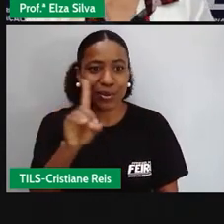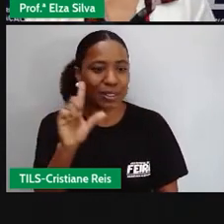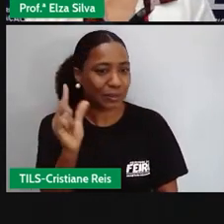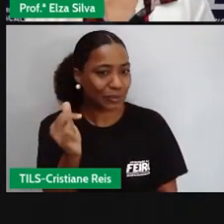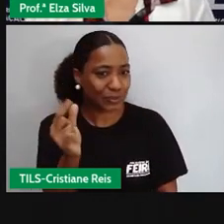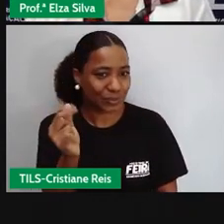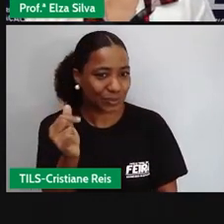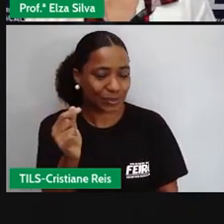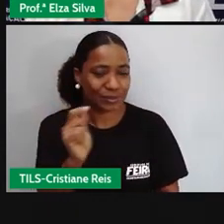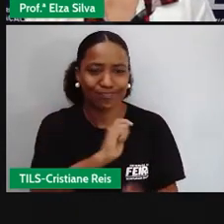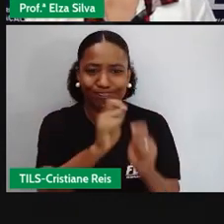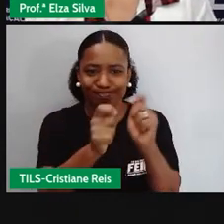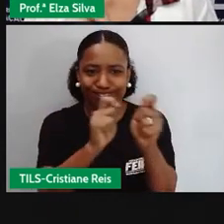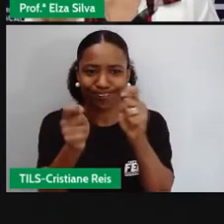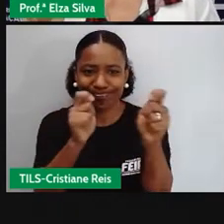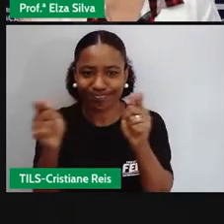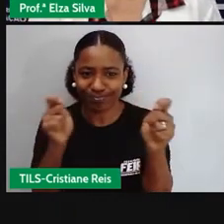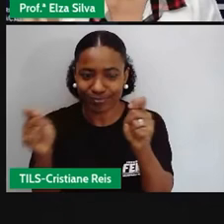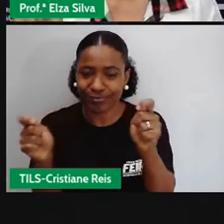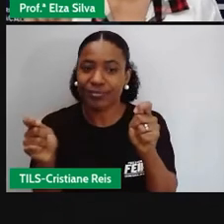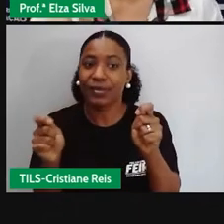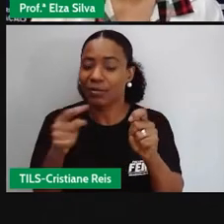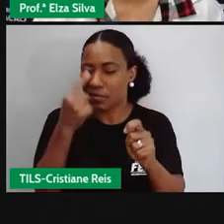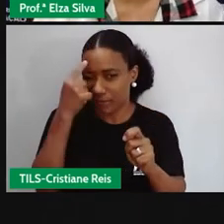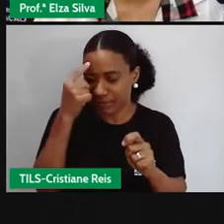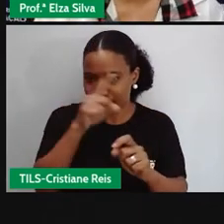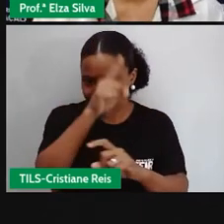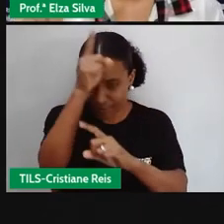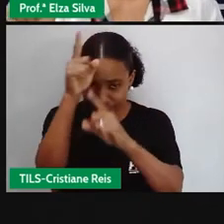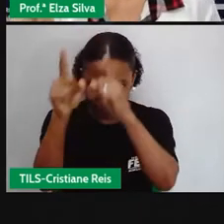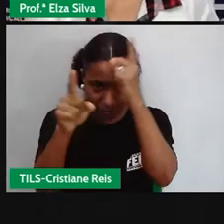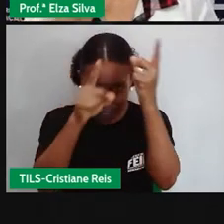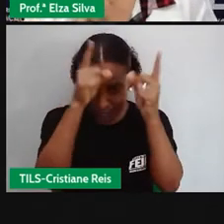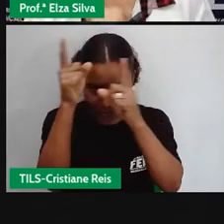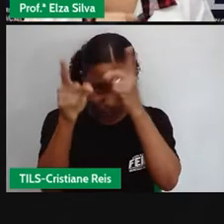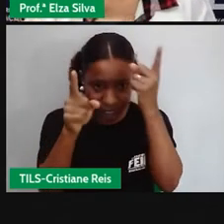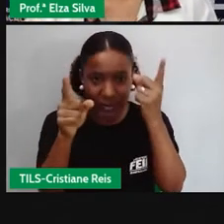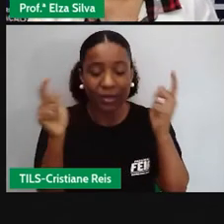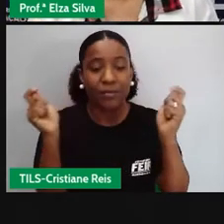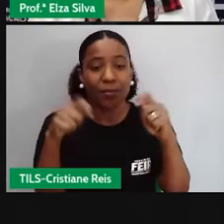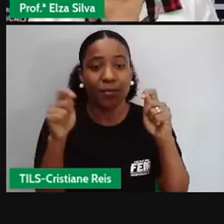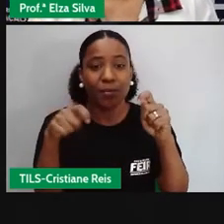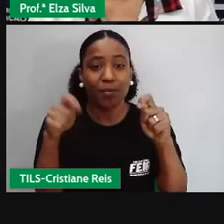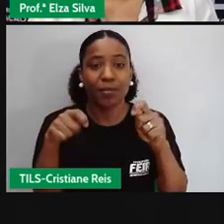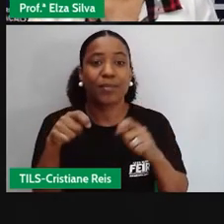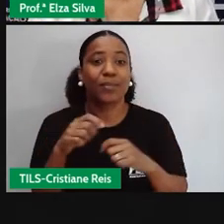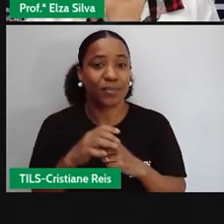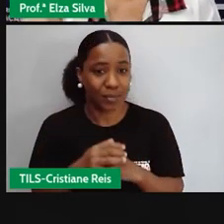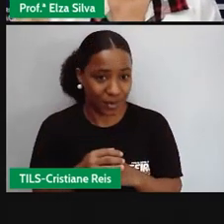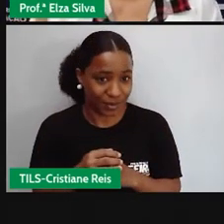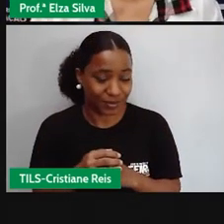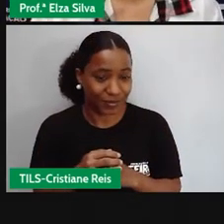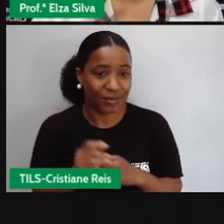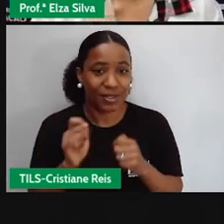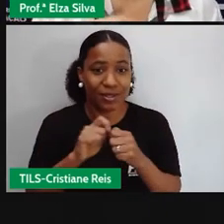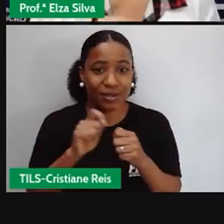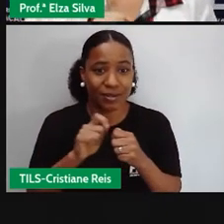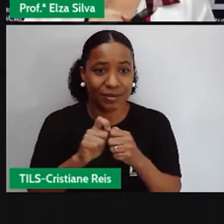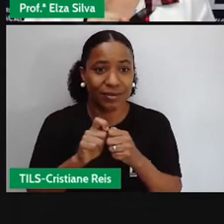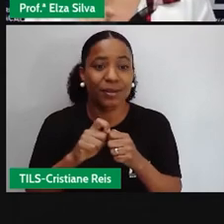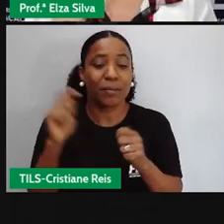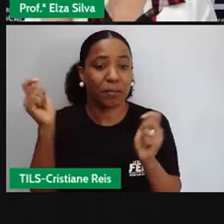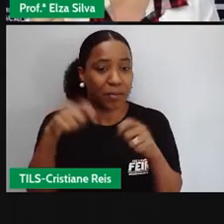usar a criatividade. Podemos montar uma square dance. Uma